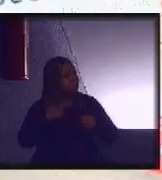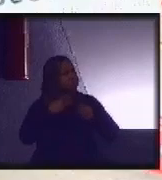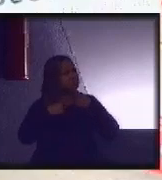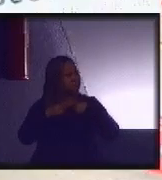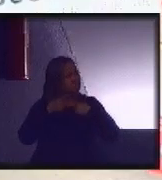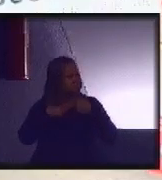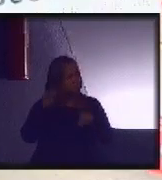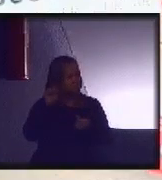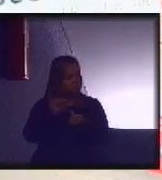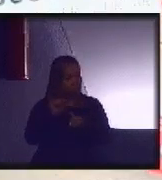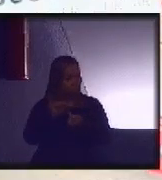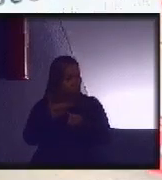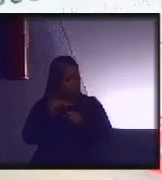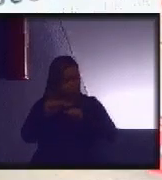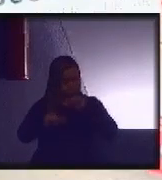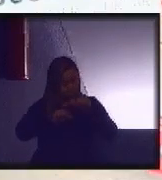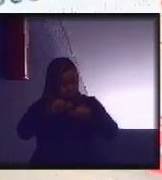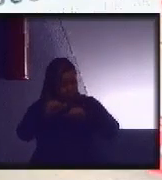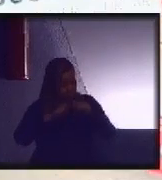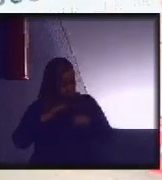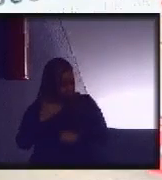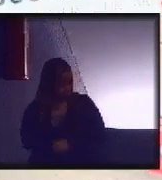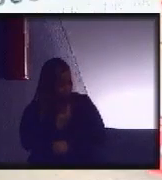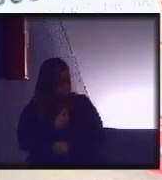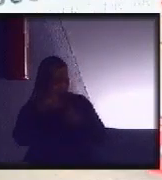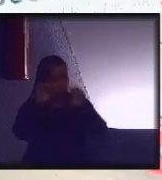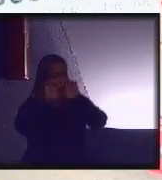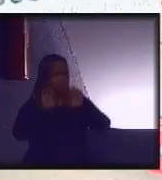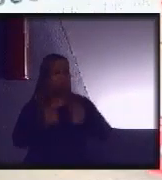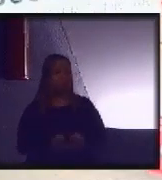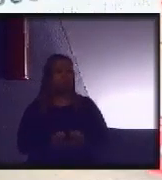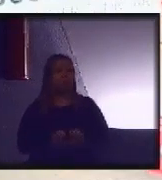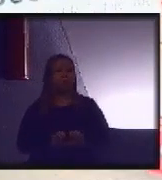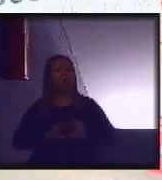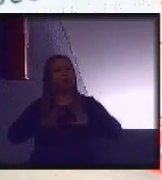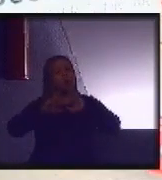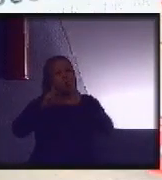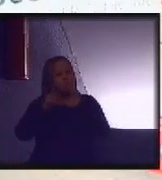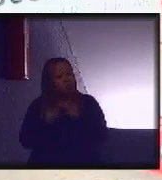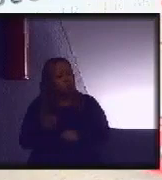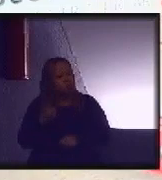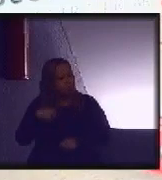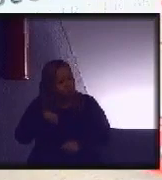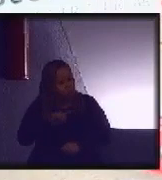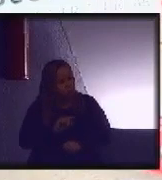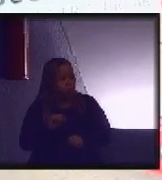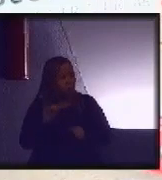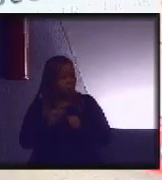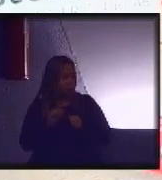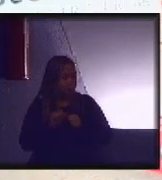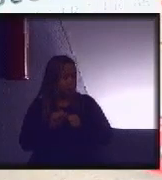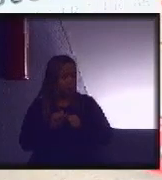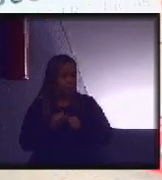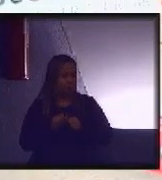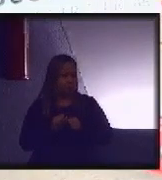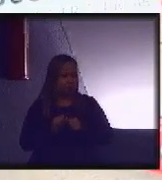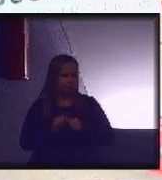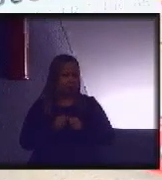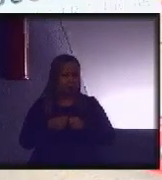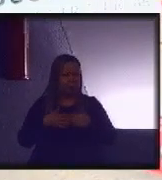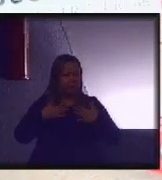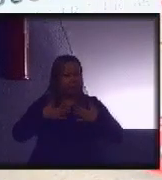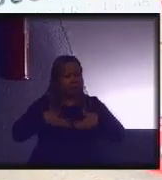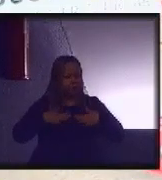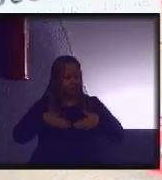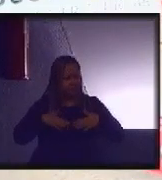objetivo de tornar os nossos sistemas tudo aquilo que nós fazemos resiliente, ou seja,